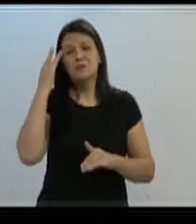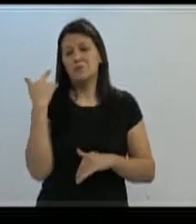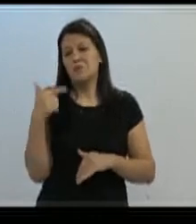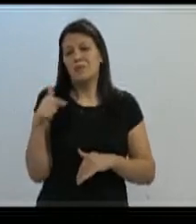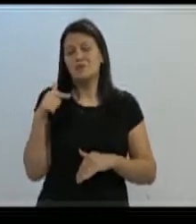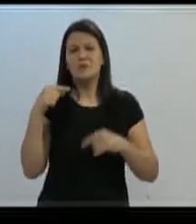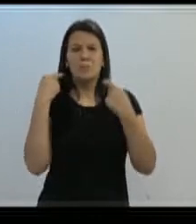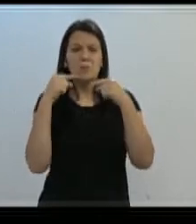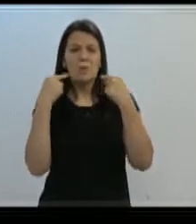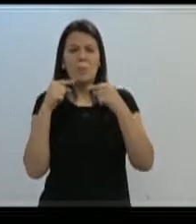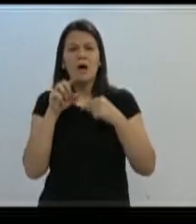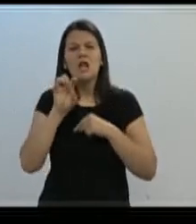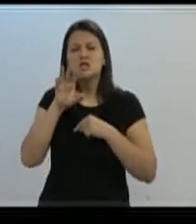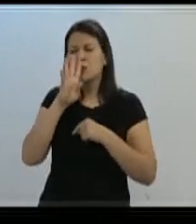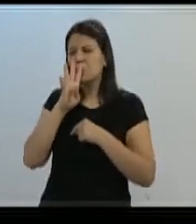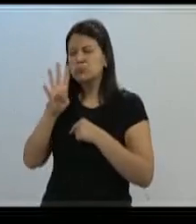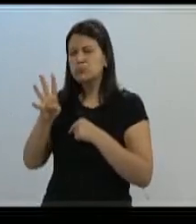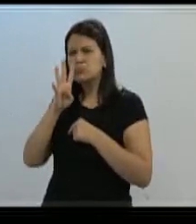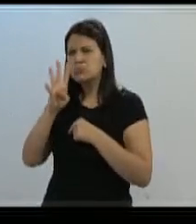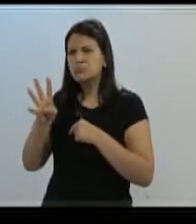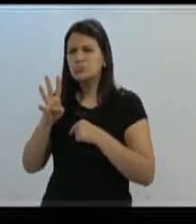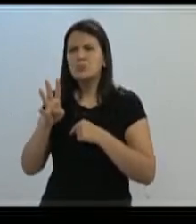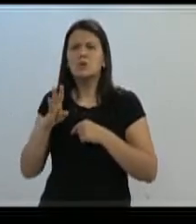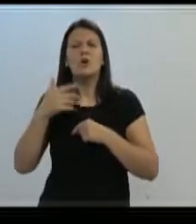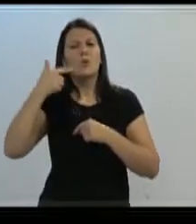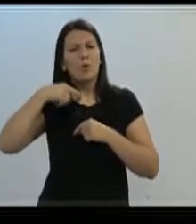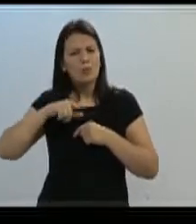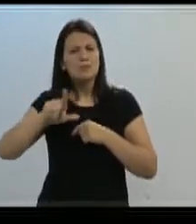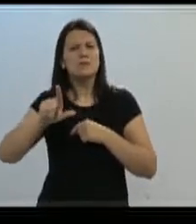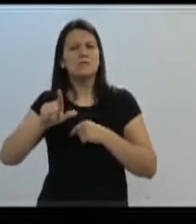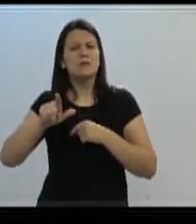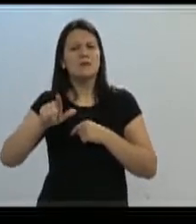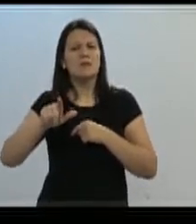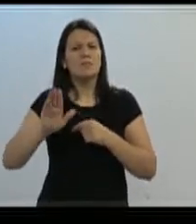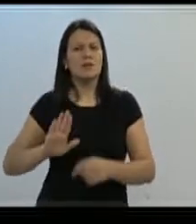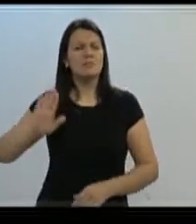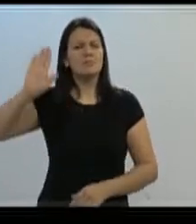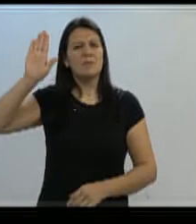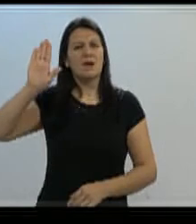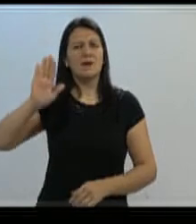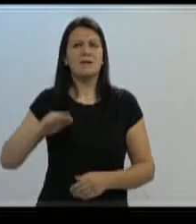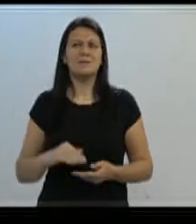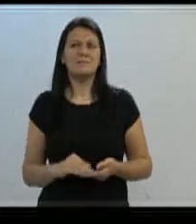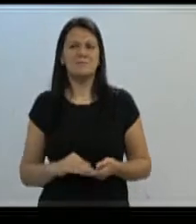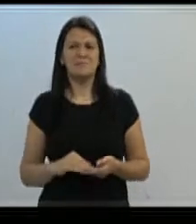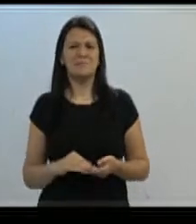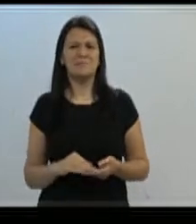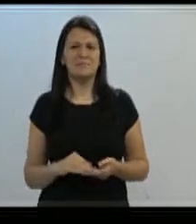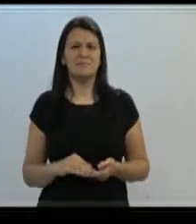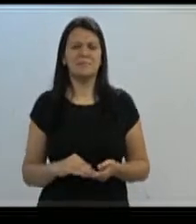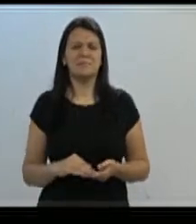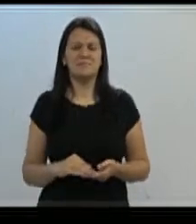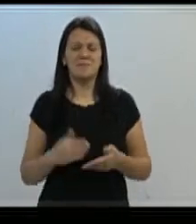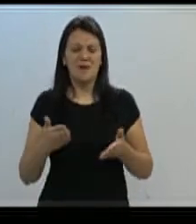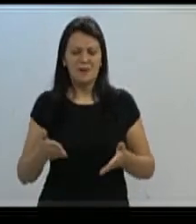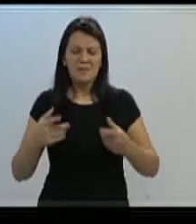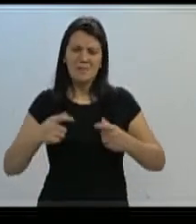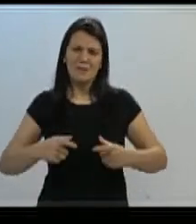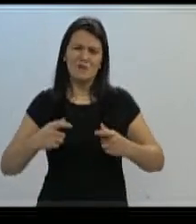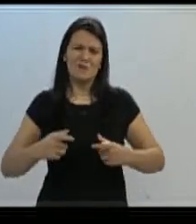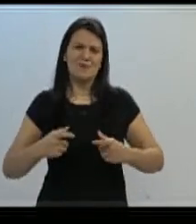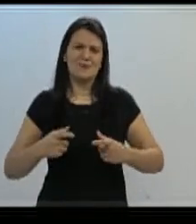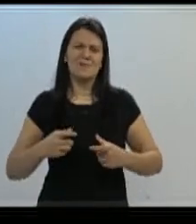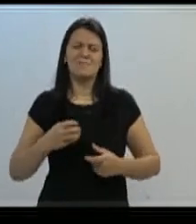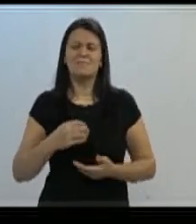somente atacar os atuais vereadores eram necessários para ocupar uma cadeira nessa honrada casa. Mas,